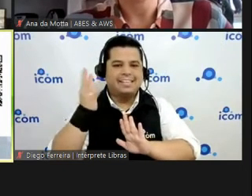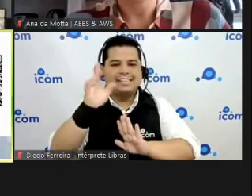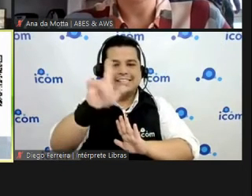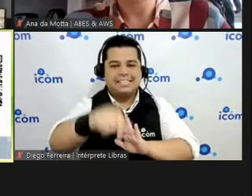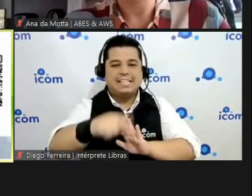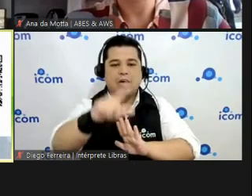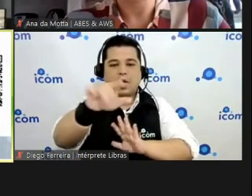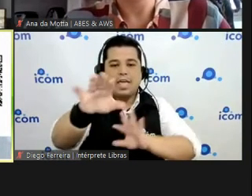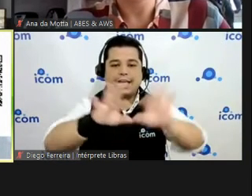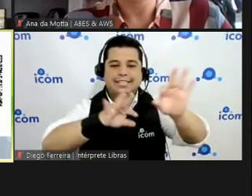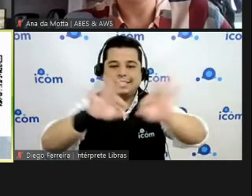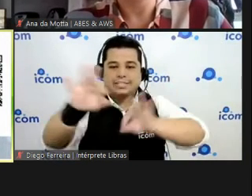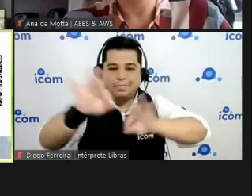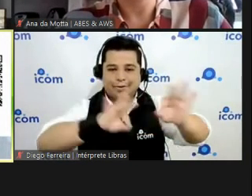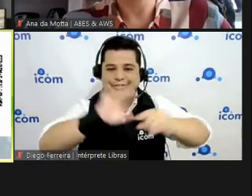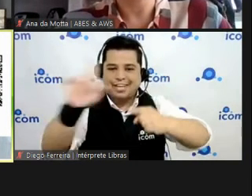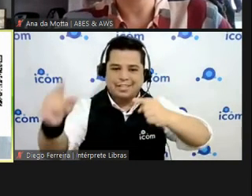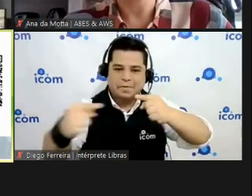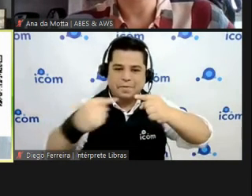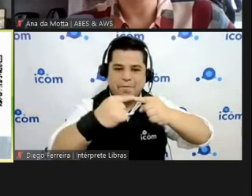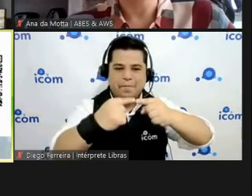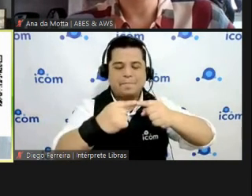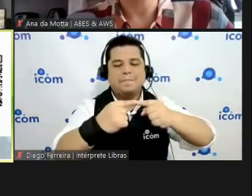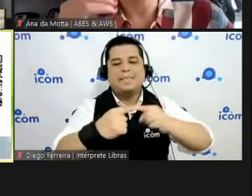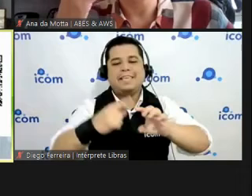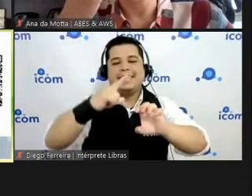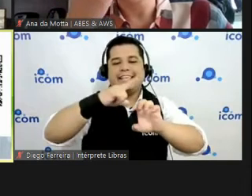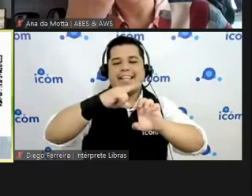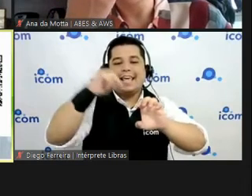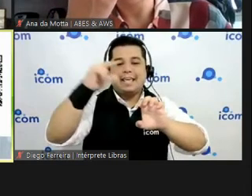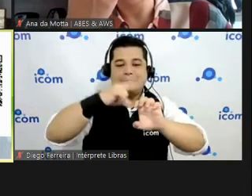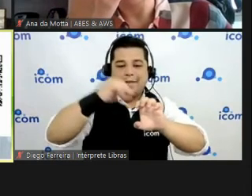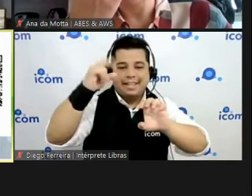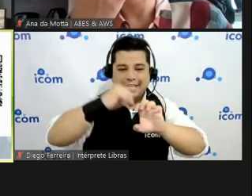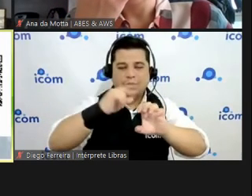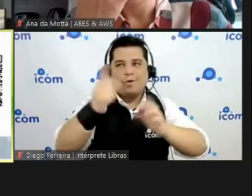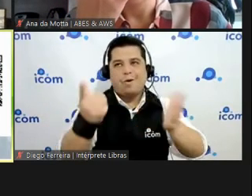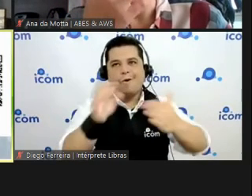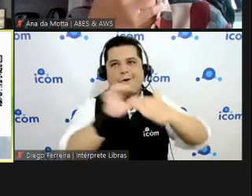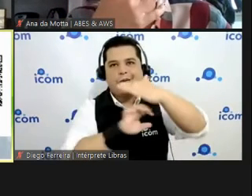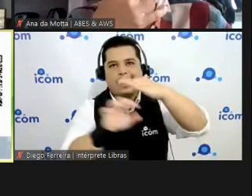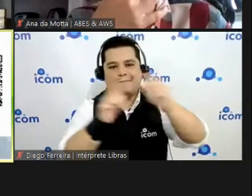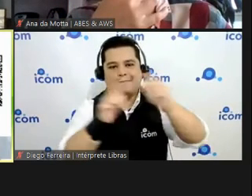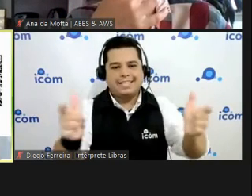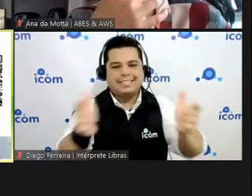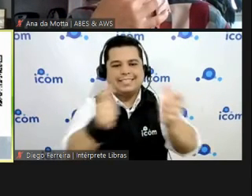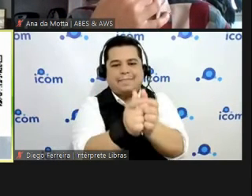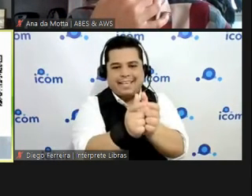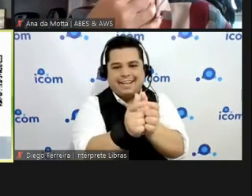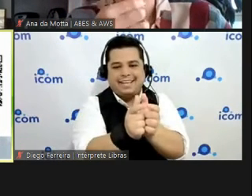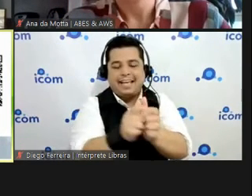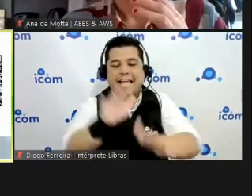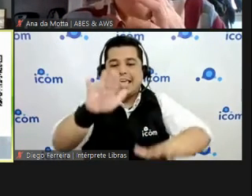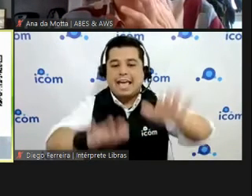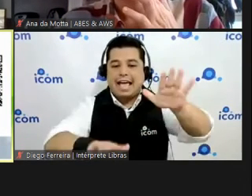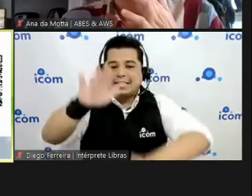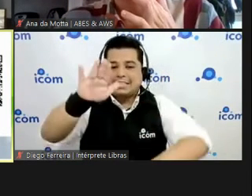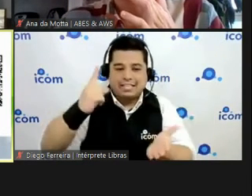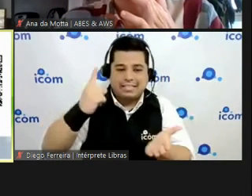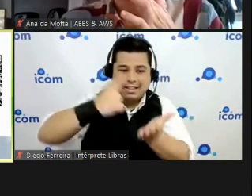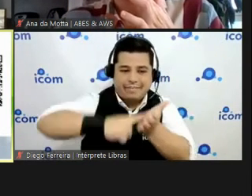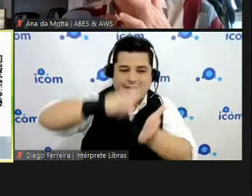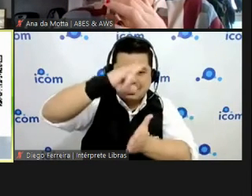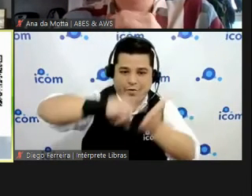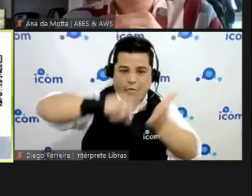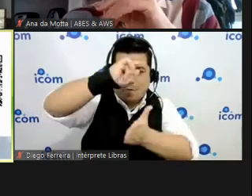tinham fluxo de caixa para suportar uma venda para o governo devido a demora de recebimento demora entre aspas né não é que nenhuma